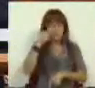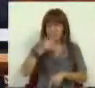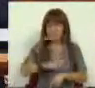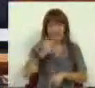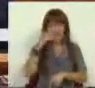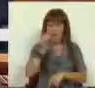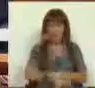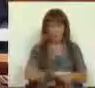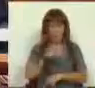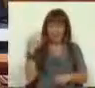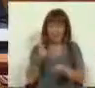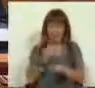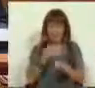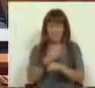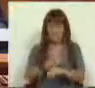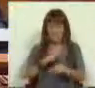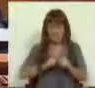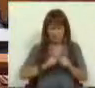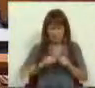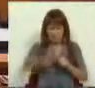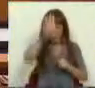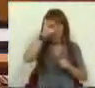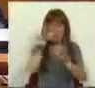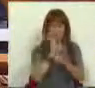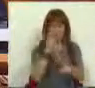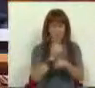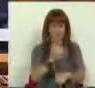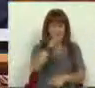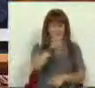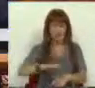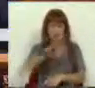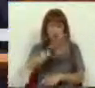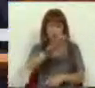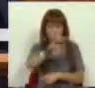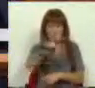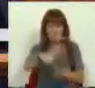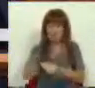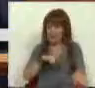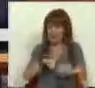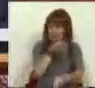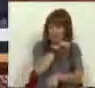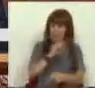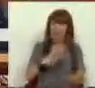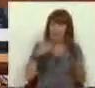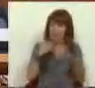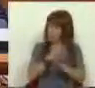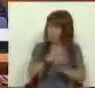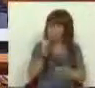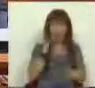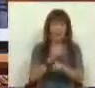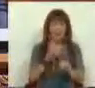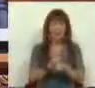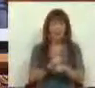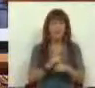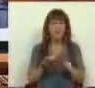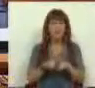erradas, dos sucessivos e ininterruptos governos de Alberto São Jardim. Políticas essas que continuam a